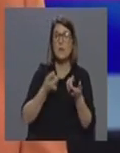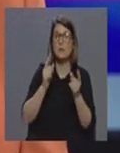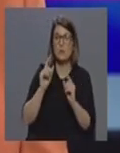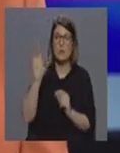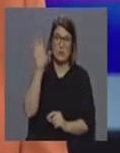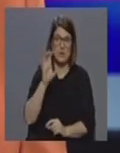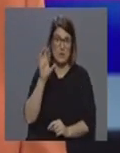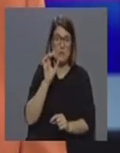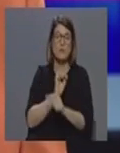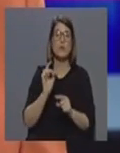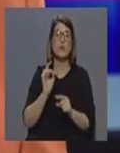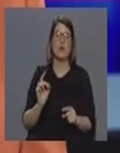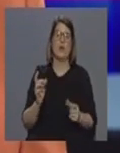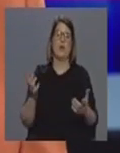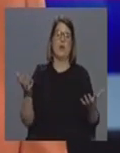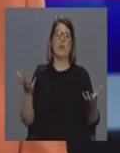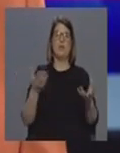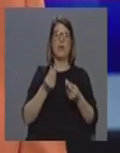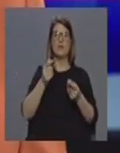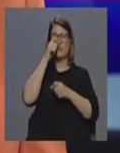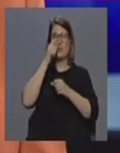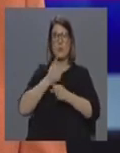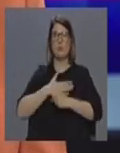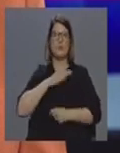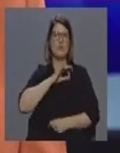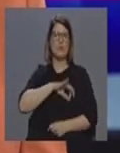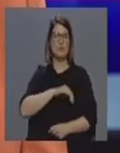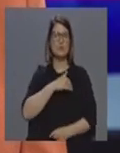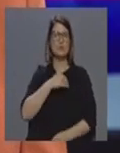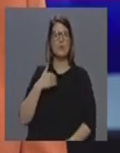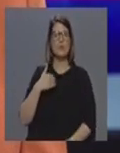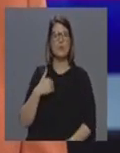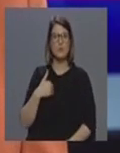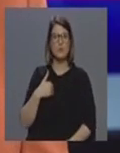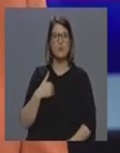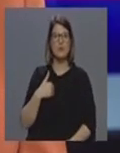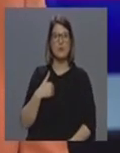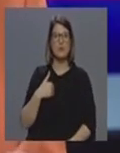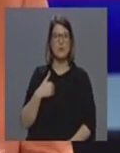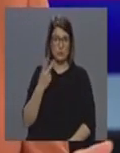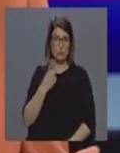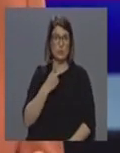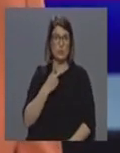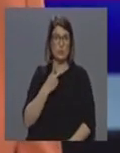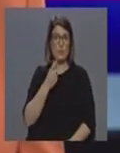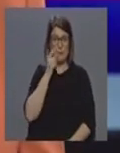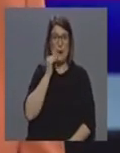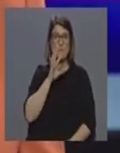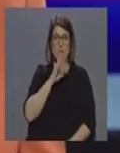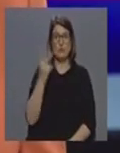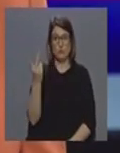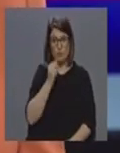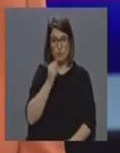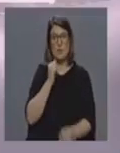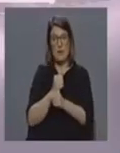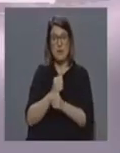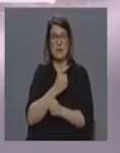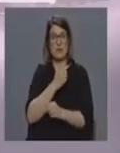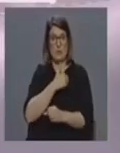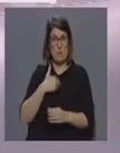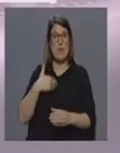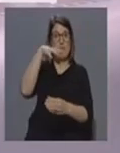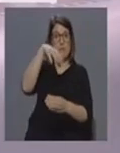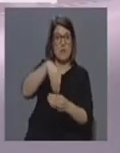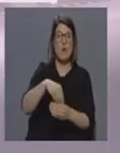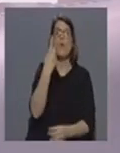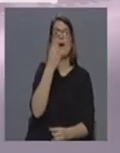porque há imensos profissionais de saúde, até que são ambos profissionais de saúde, monitores das crianças e mesmo que só o